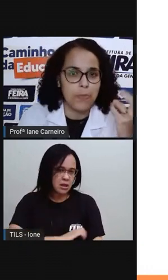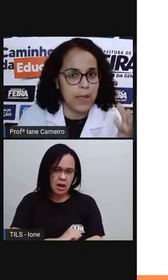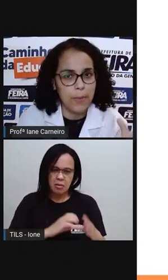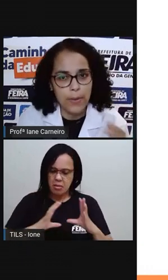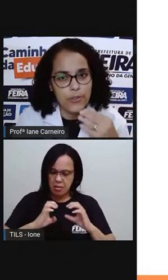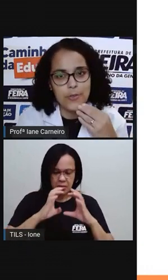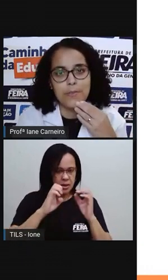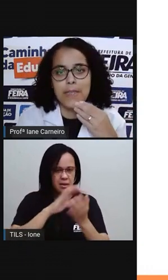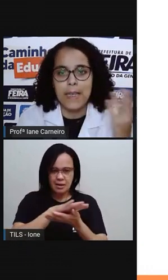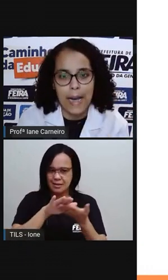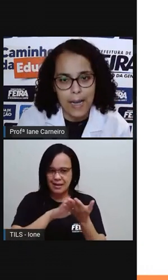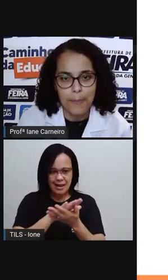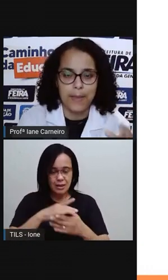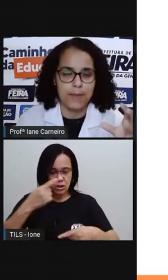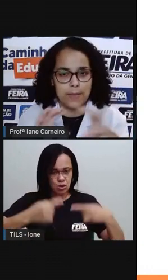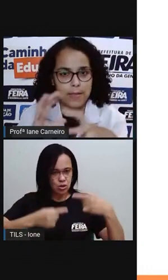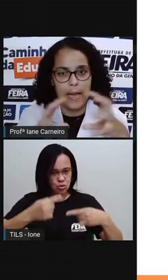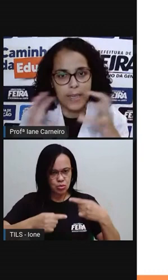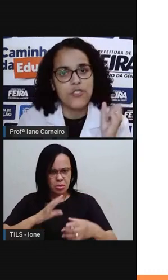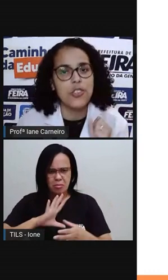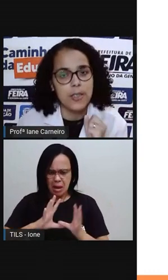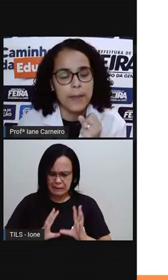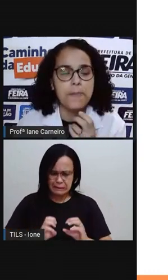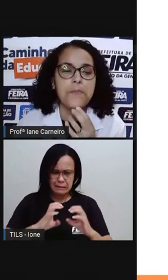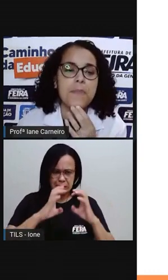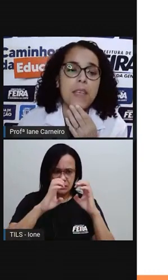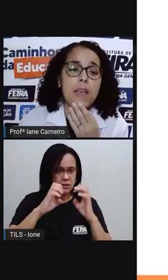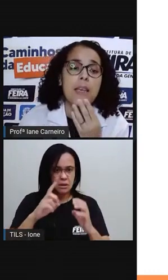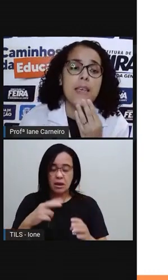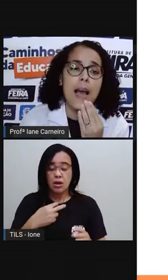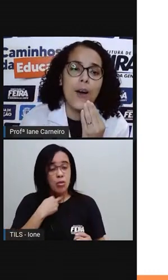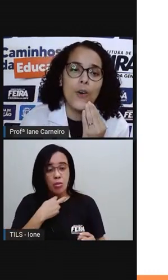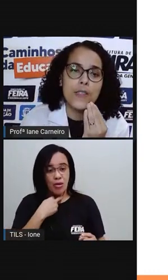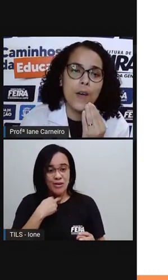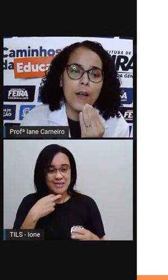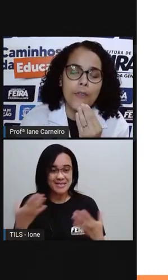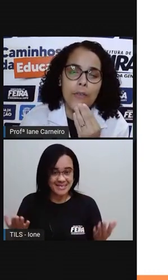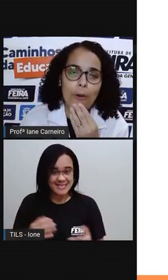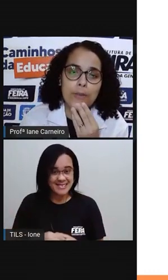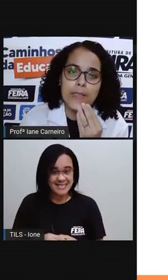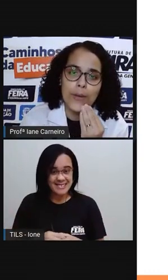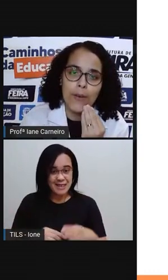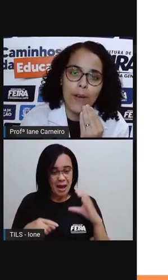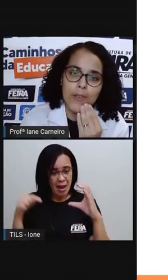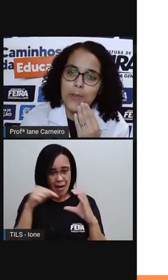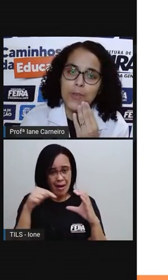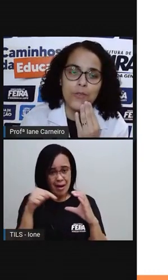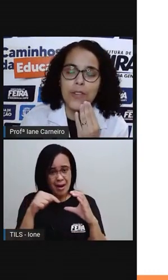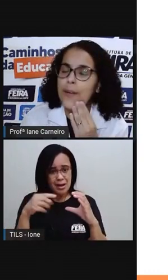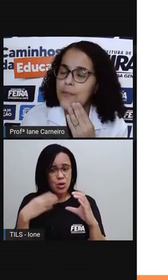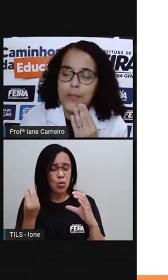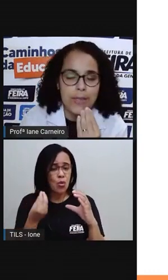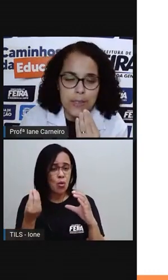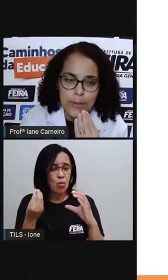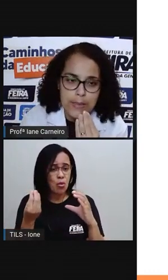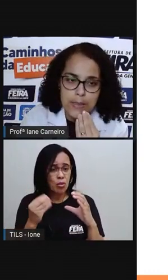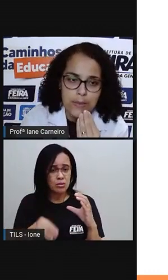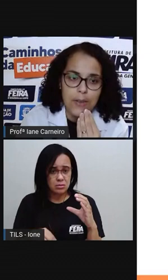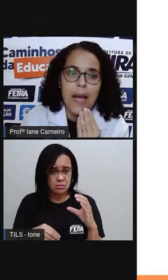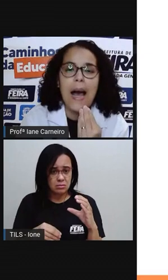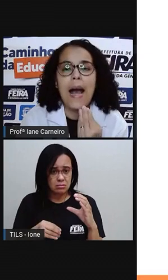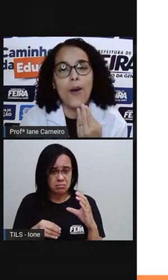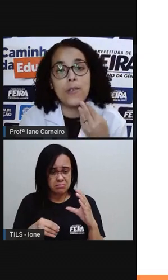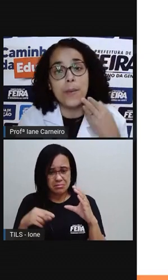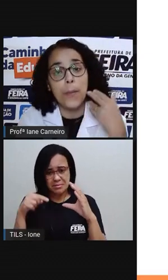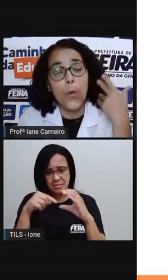desentende, mas não pode brigar pra se agredir, né? E a rosa, ó, aconteceu o quê com a rosa? Quando viu a situação,